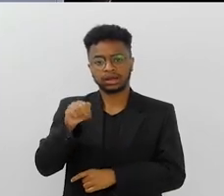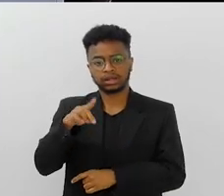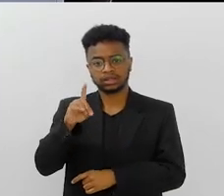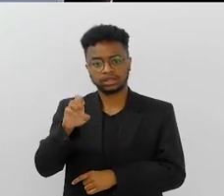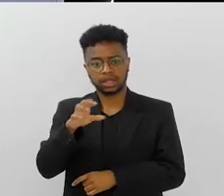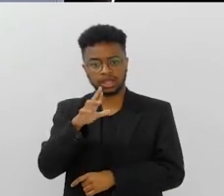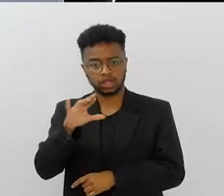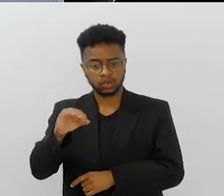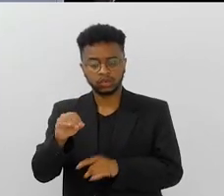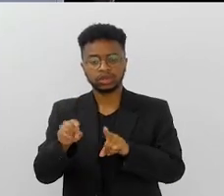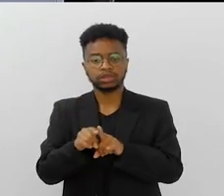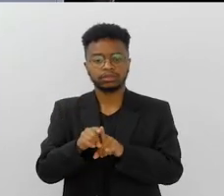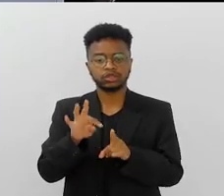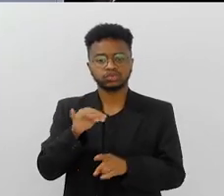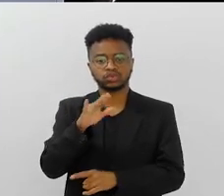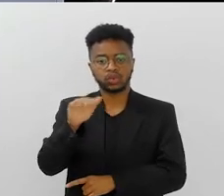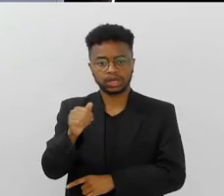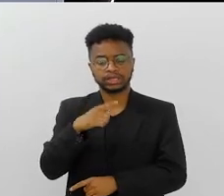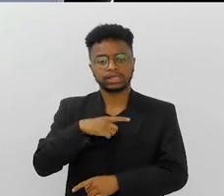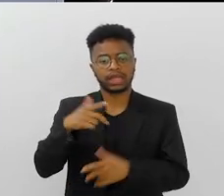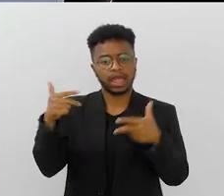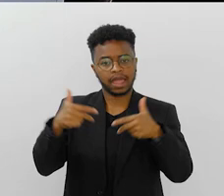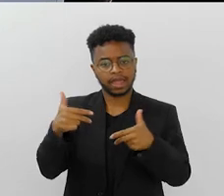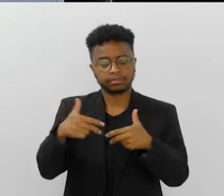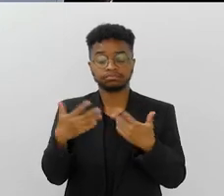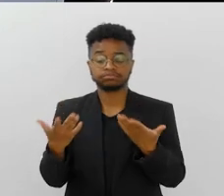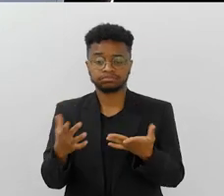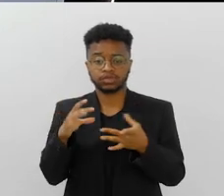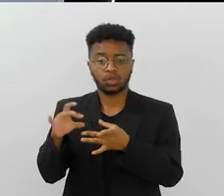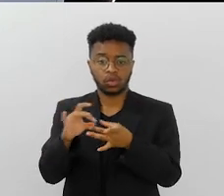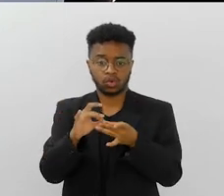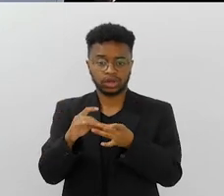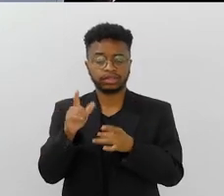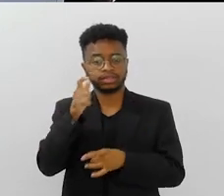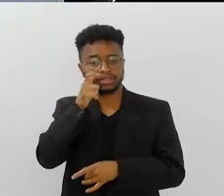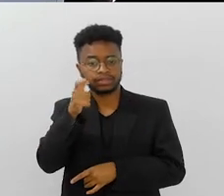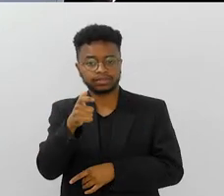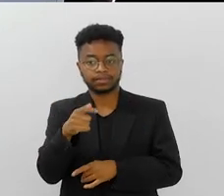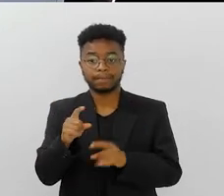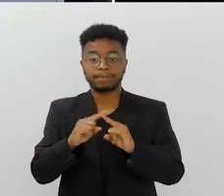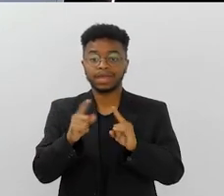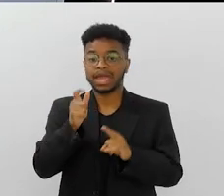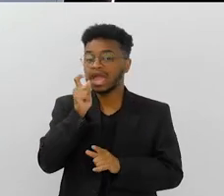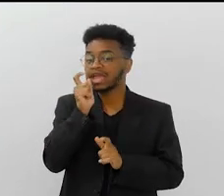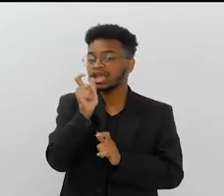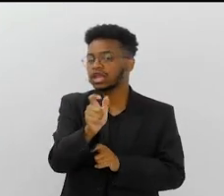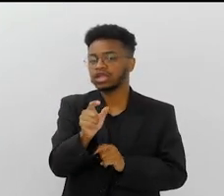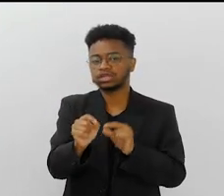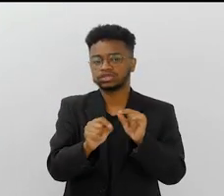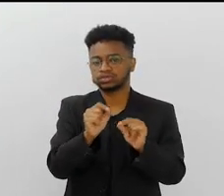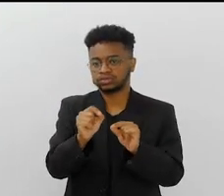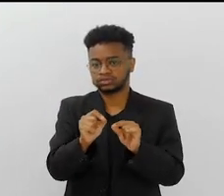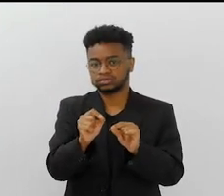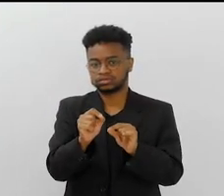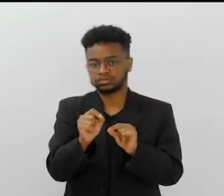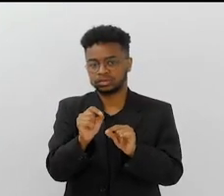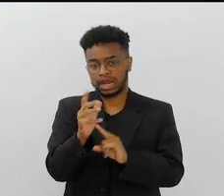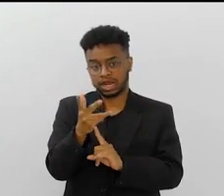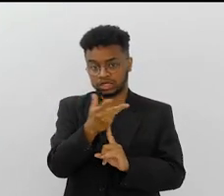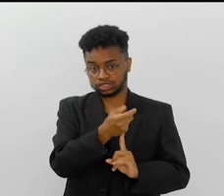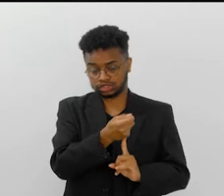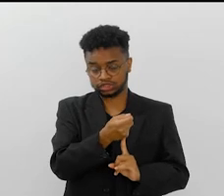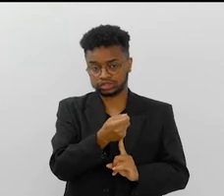Tijuca trazendo rap, muito interessante. Então, assim, esse conjunto ficou muito interessante. como crítica, eu,